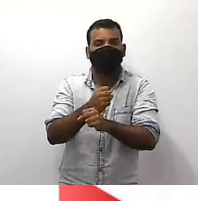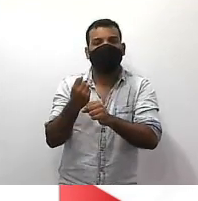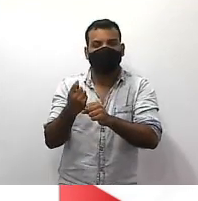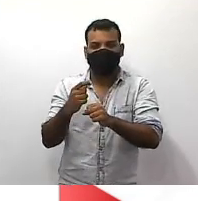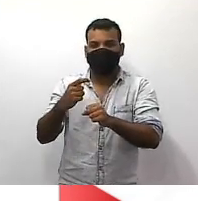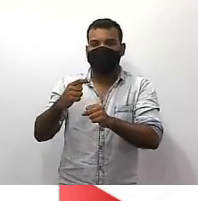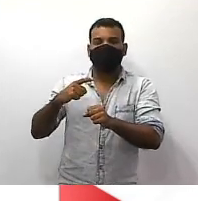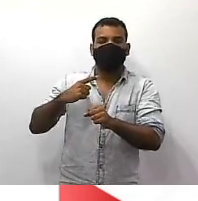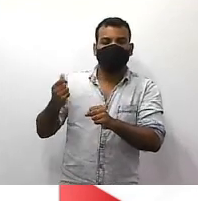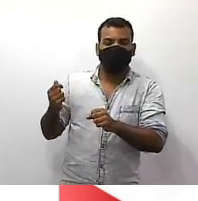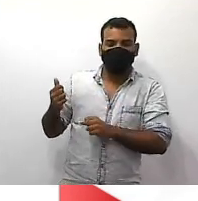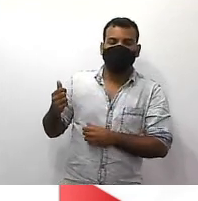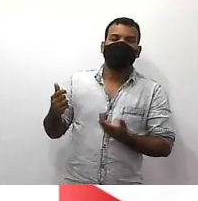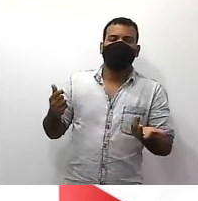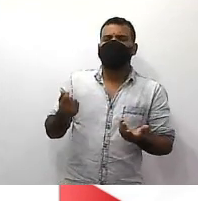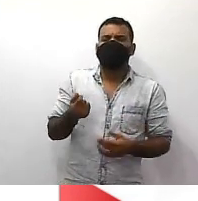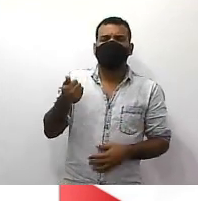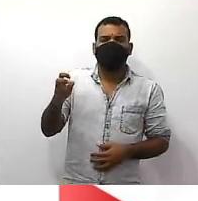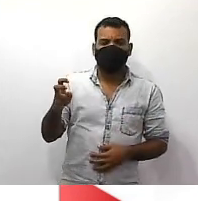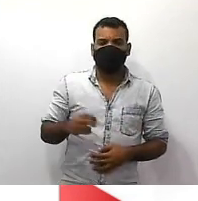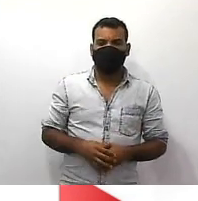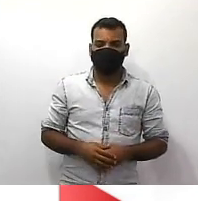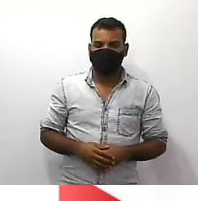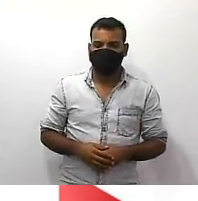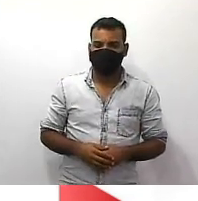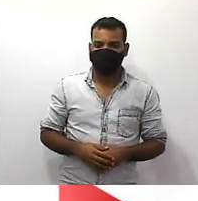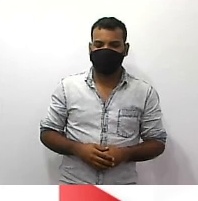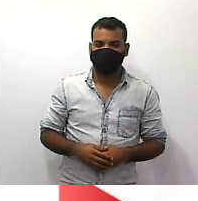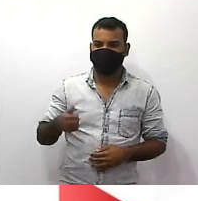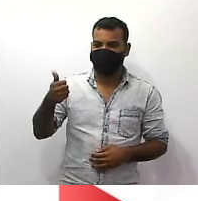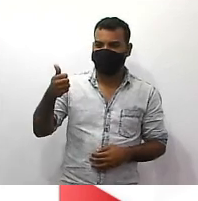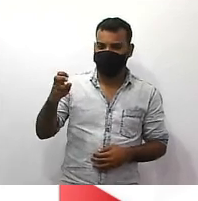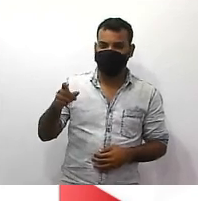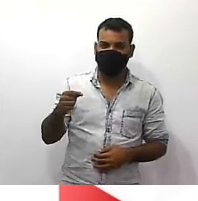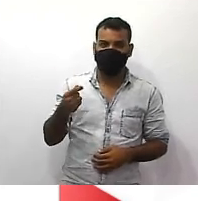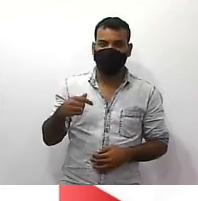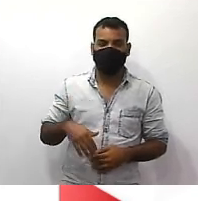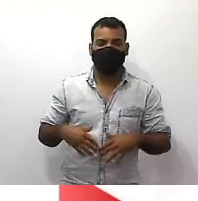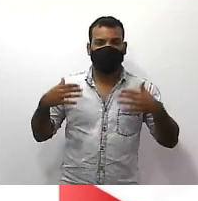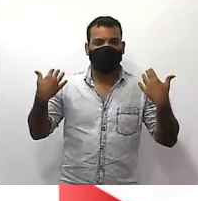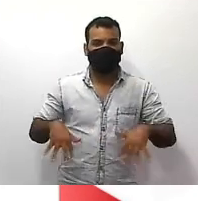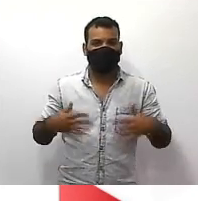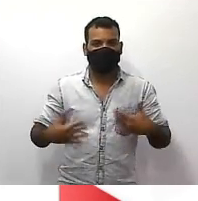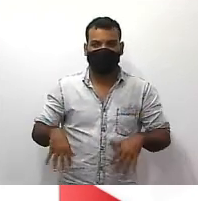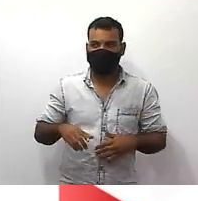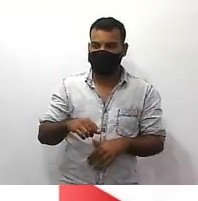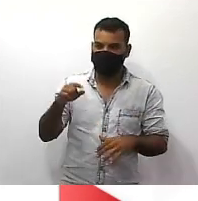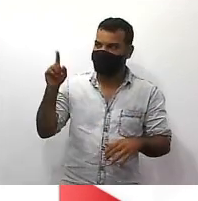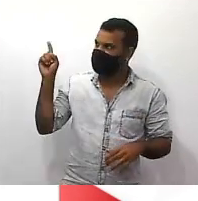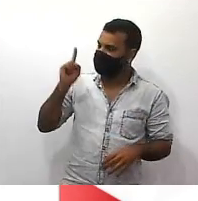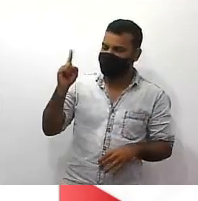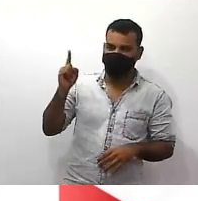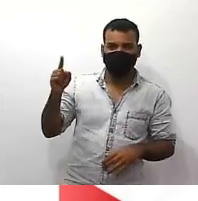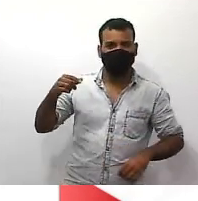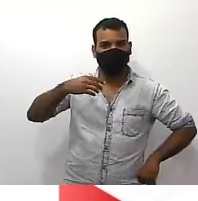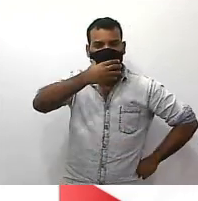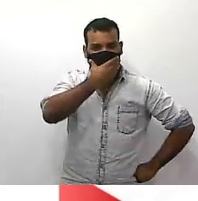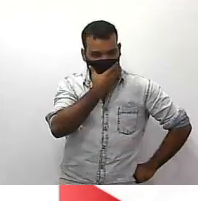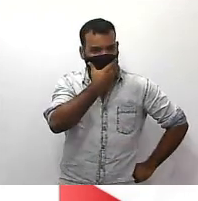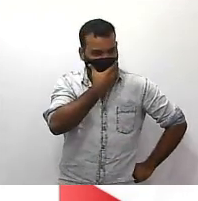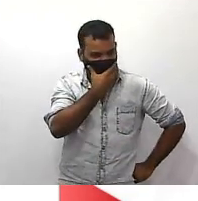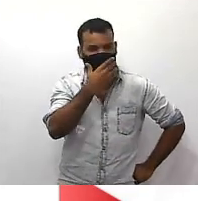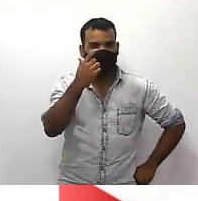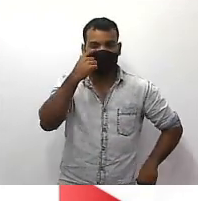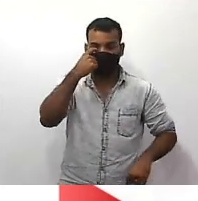tem é igual a 15 quanto possui essa pessoa? nossa professor que questão é essa? vamos lá vou